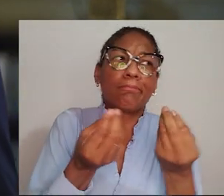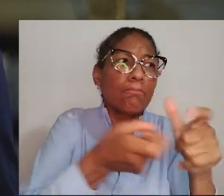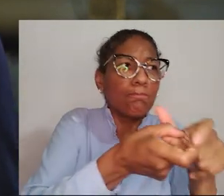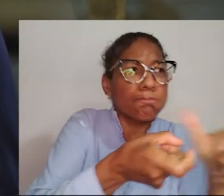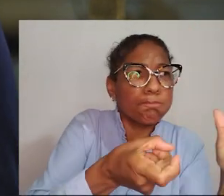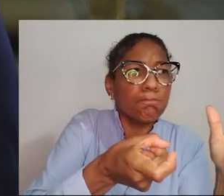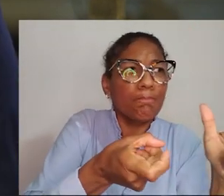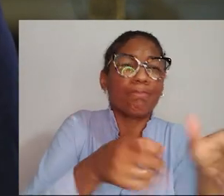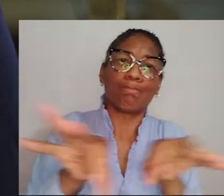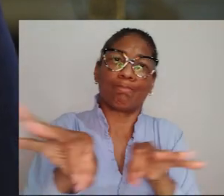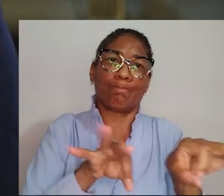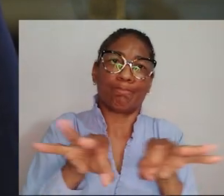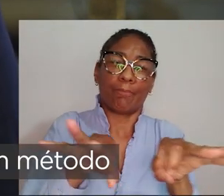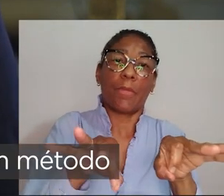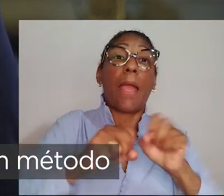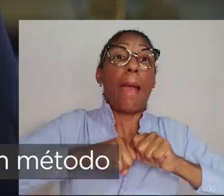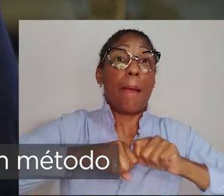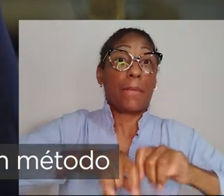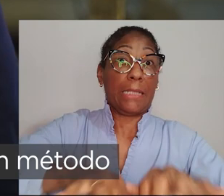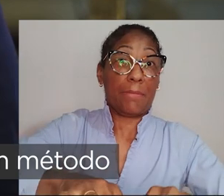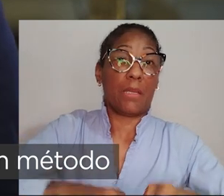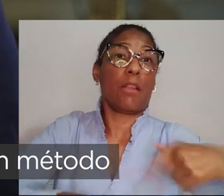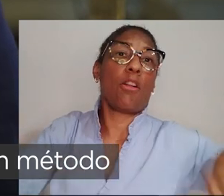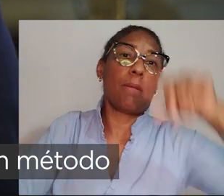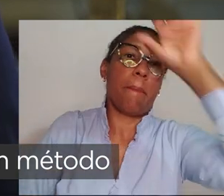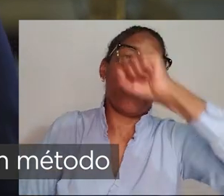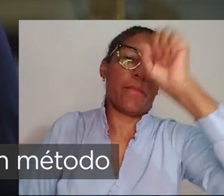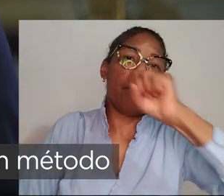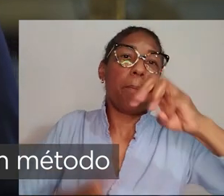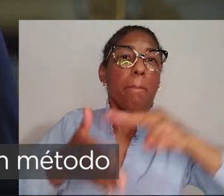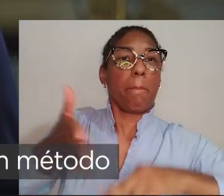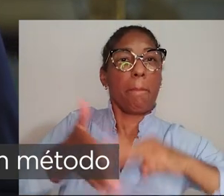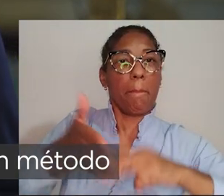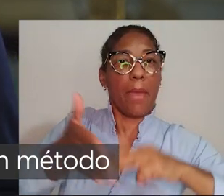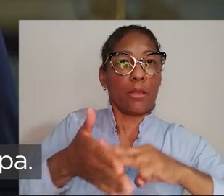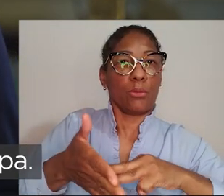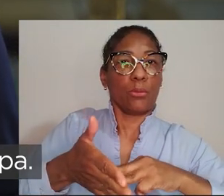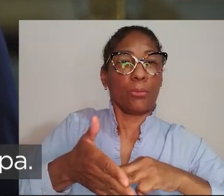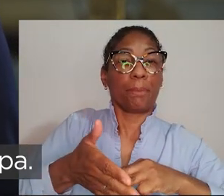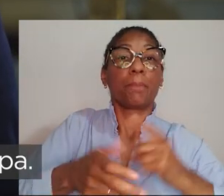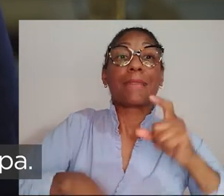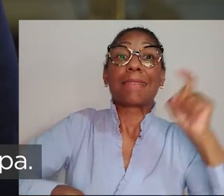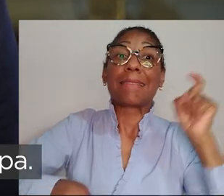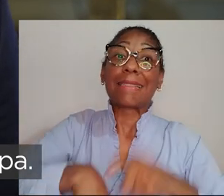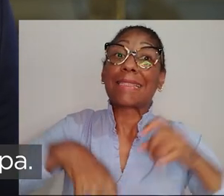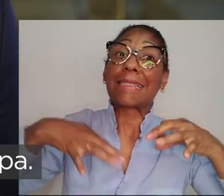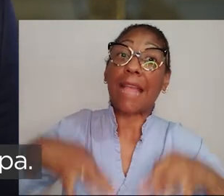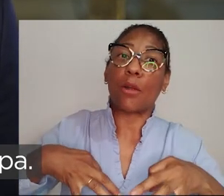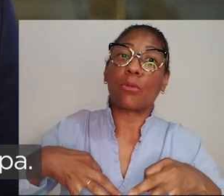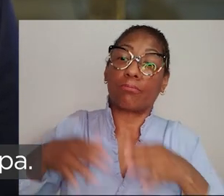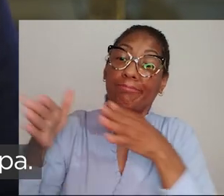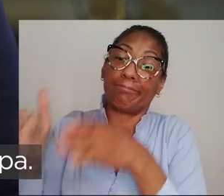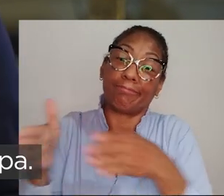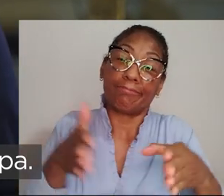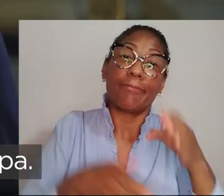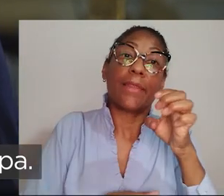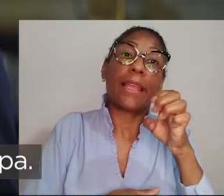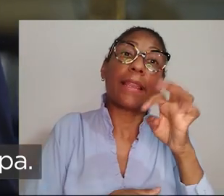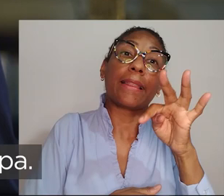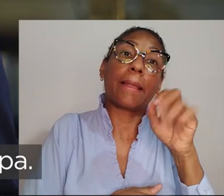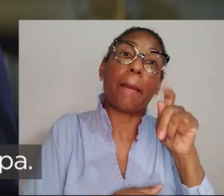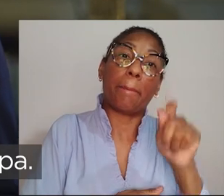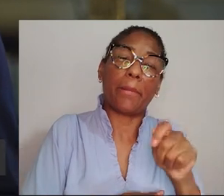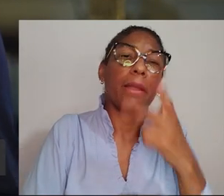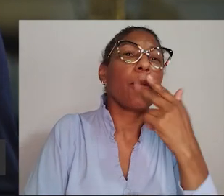pela proporcionalidade. Nós aprendemos que a pandemia se enfrenta com um método e com a dose certa ao sintoma de cada